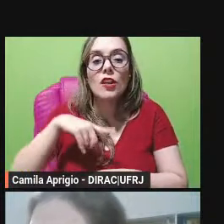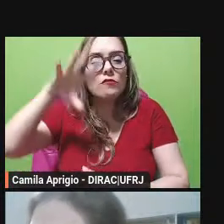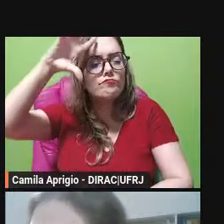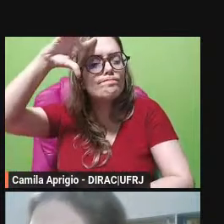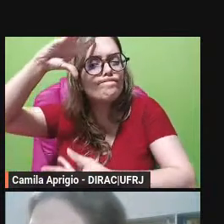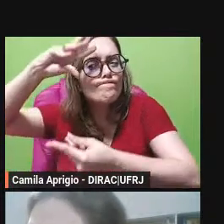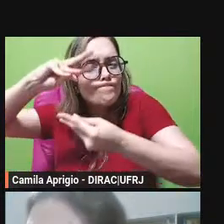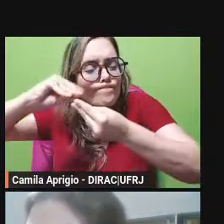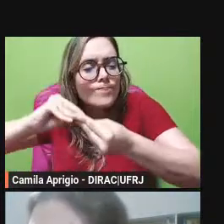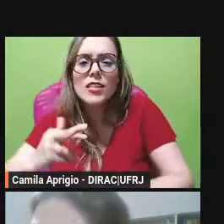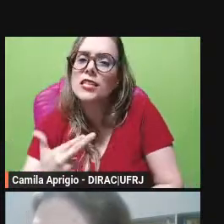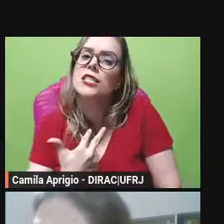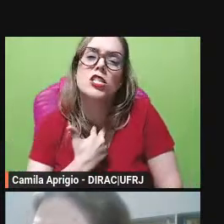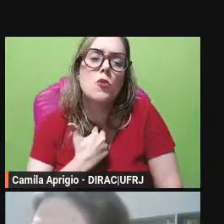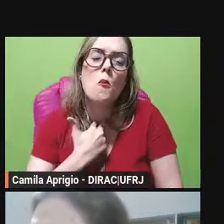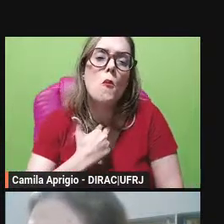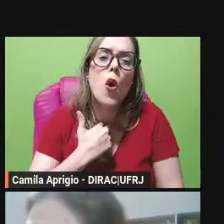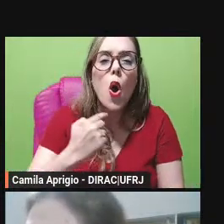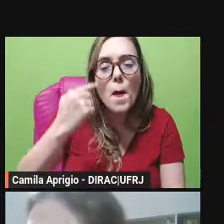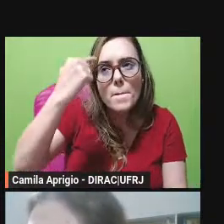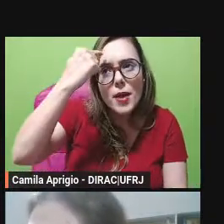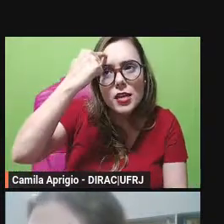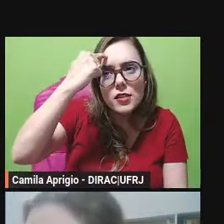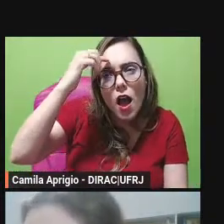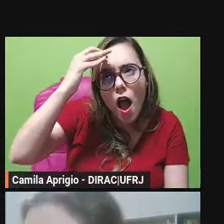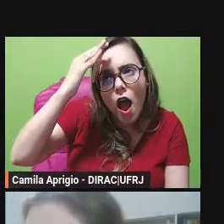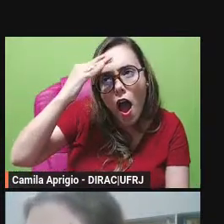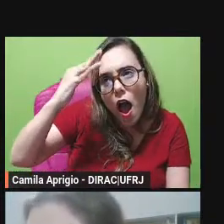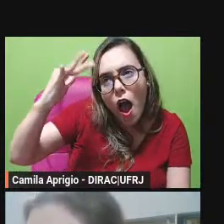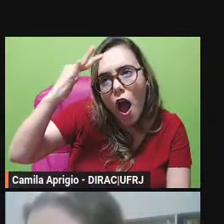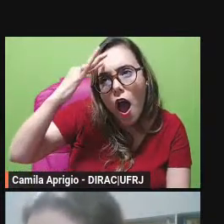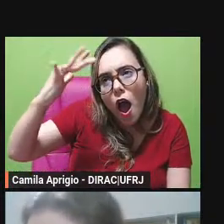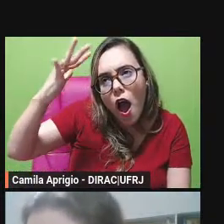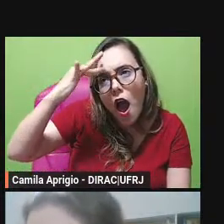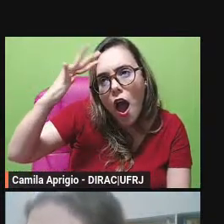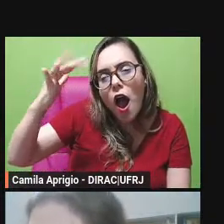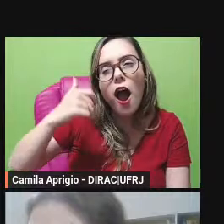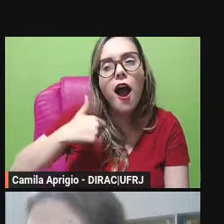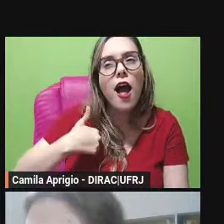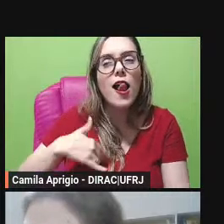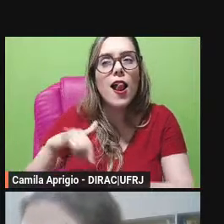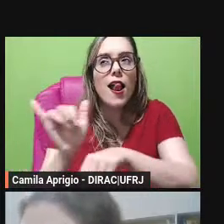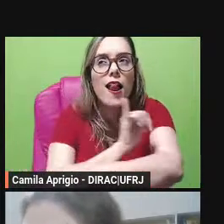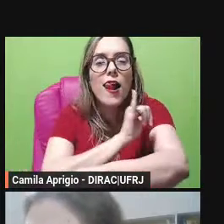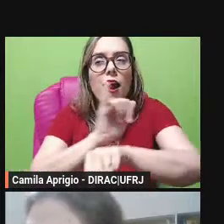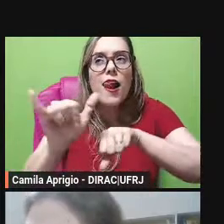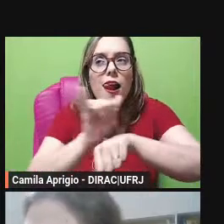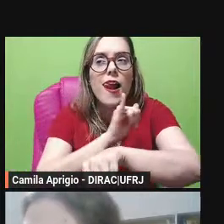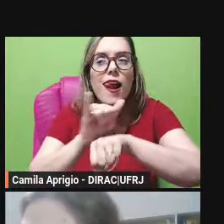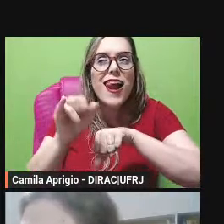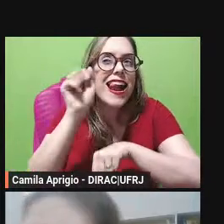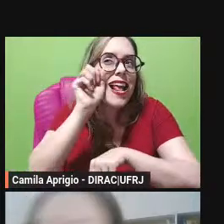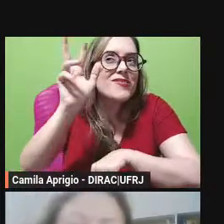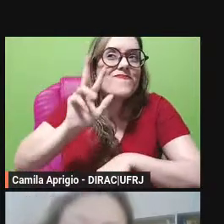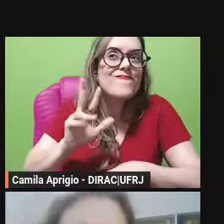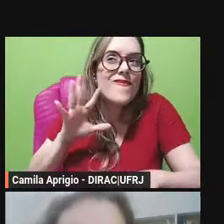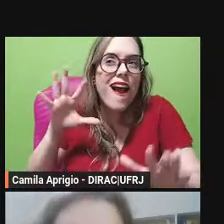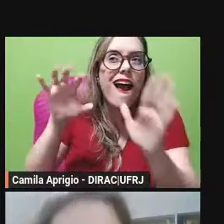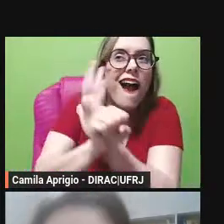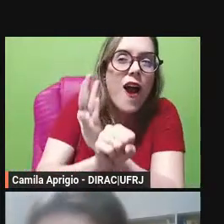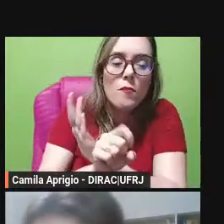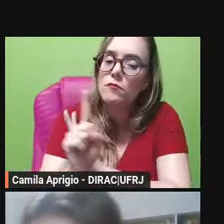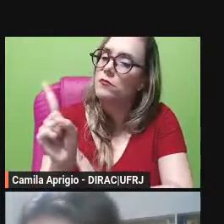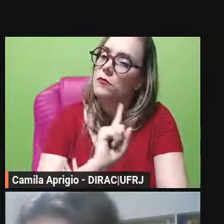pensar em outra coisa quando se trata de uma entrega em confiança se não em restituir o que é